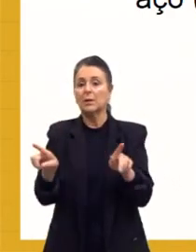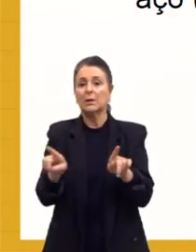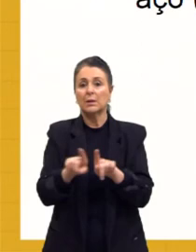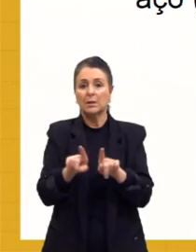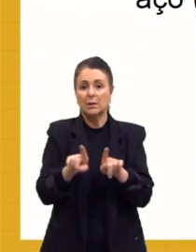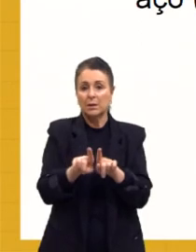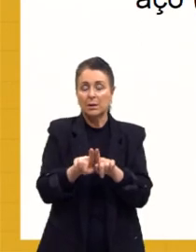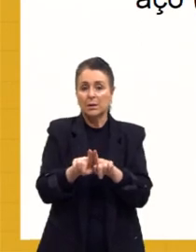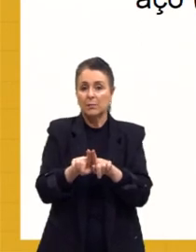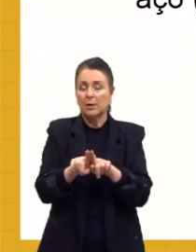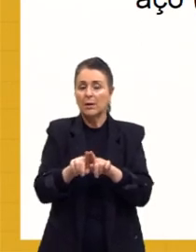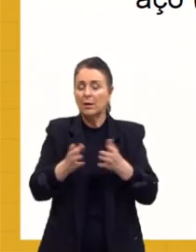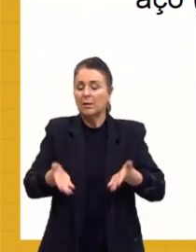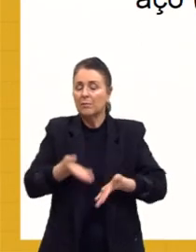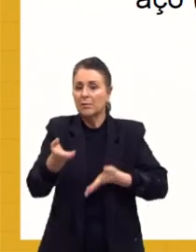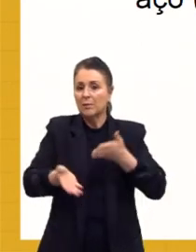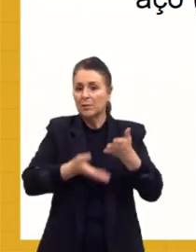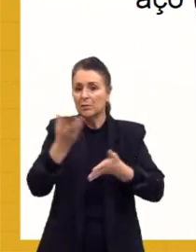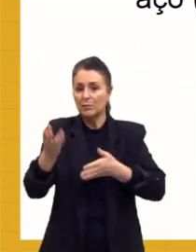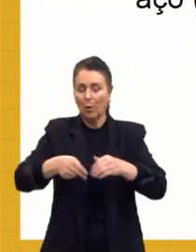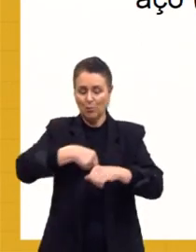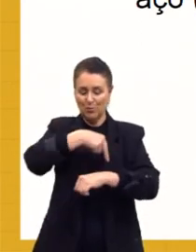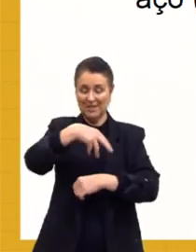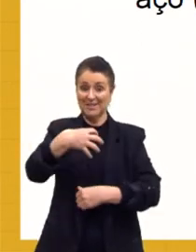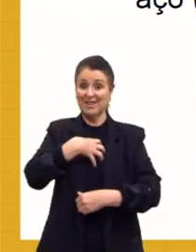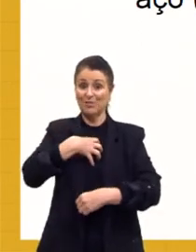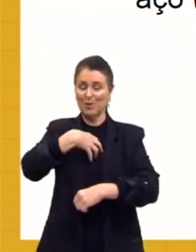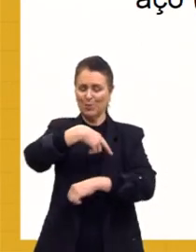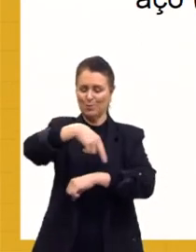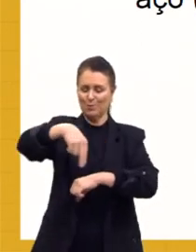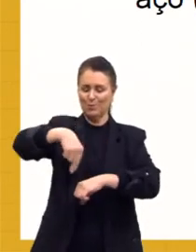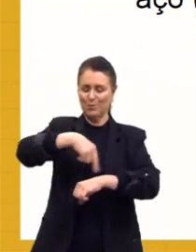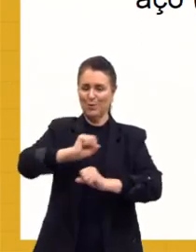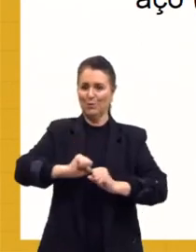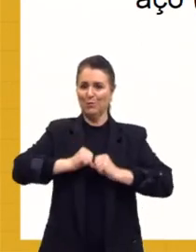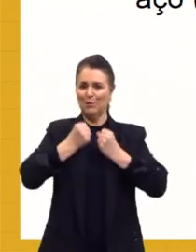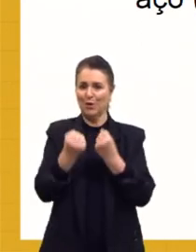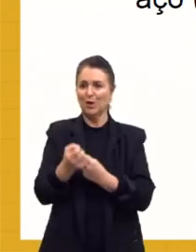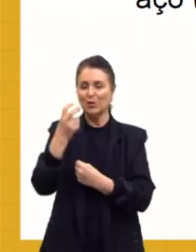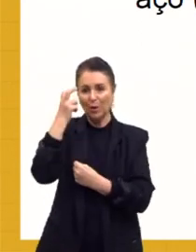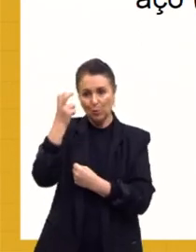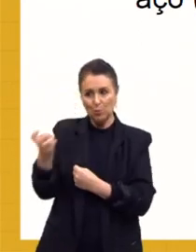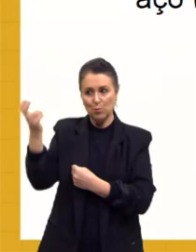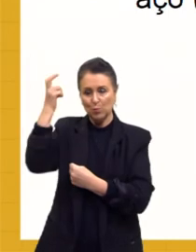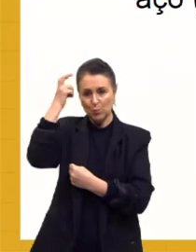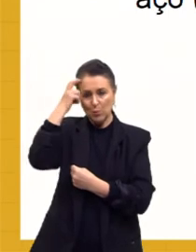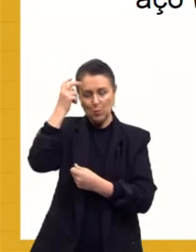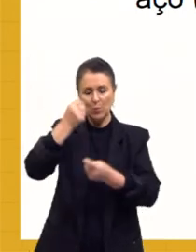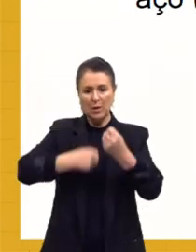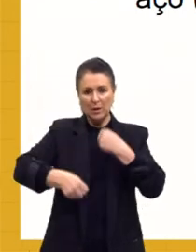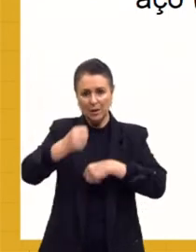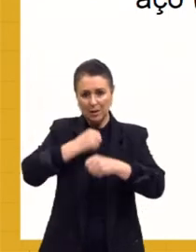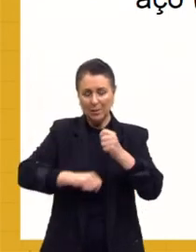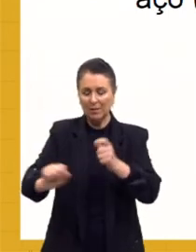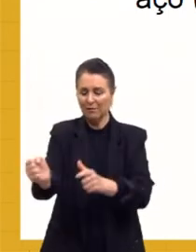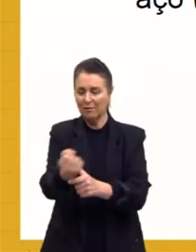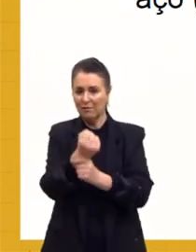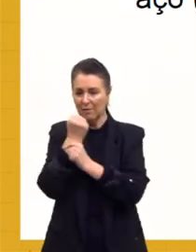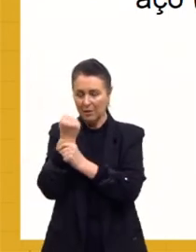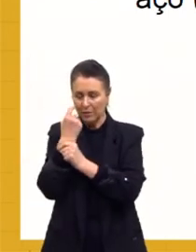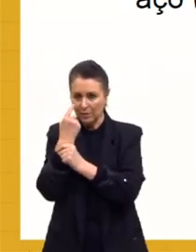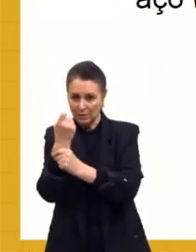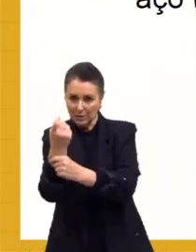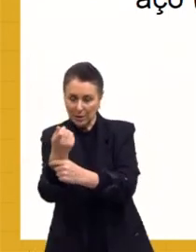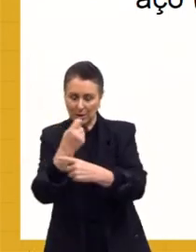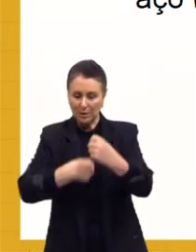vai incentivar muito nacionalismo no campo da cultura e no campo da economia, vai defender esses interesses